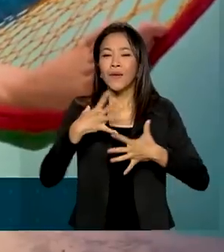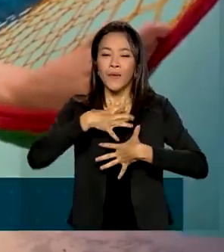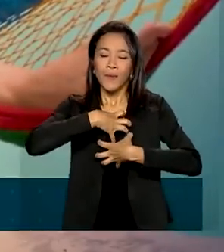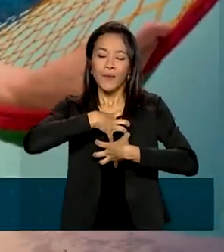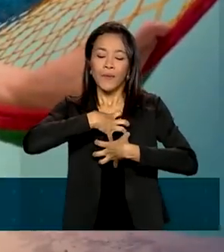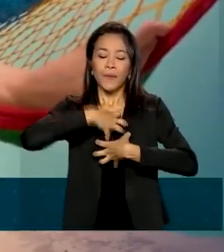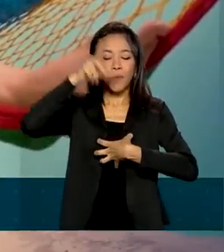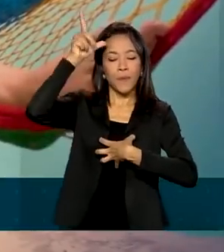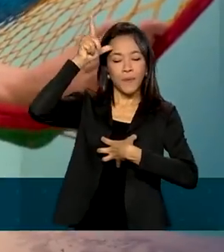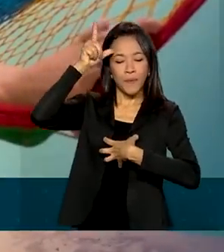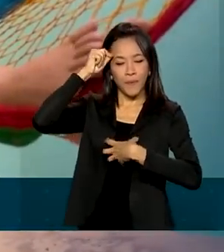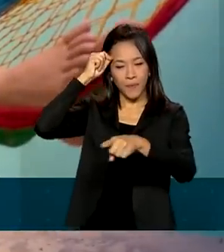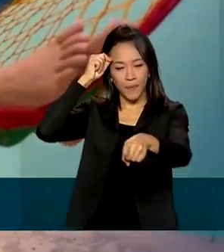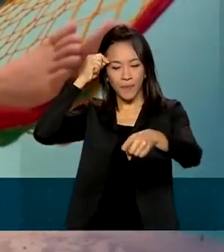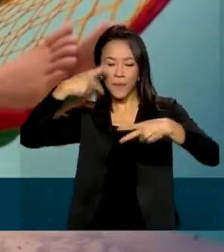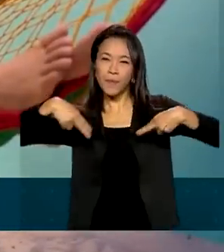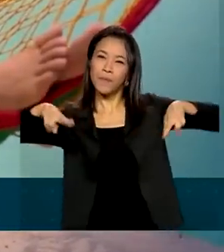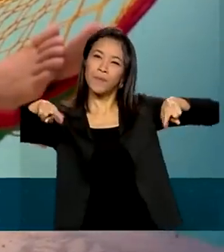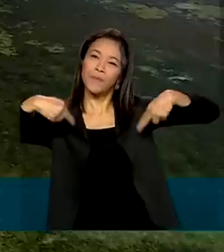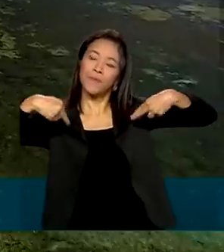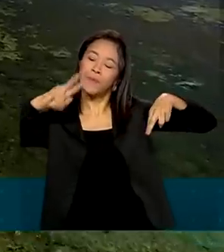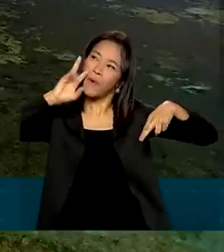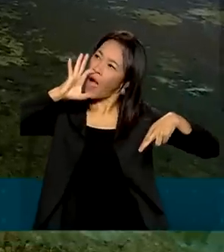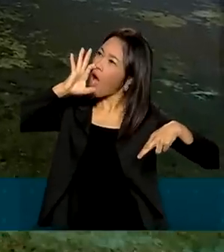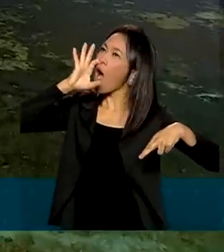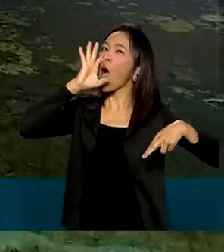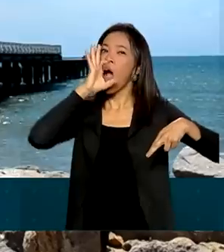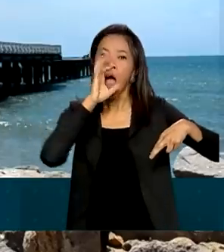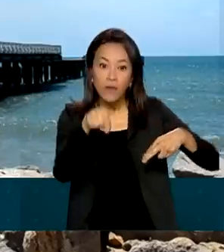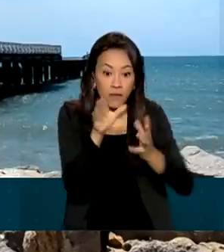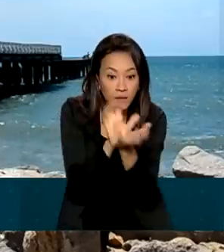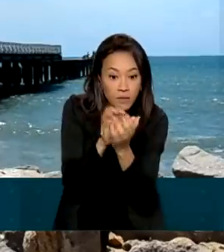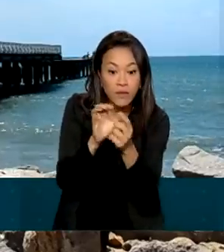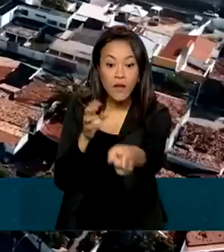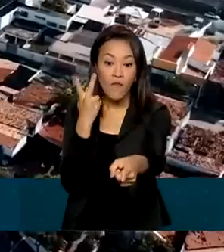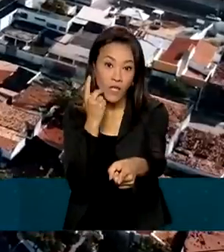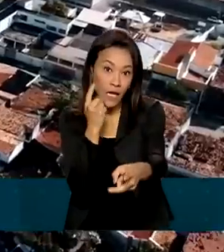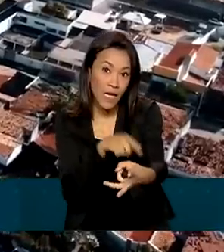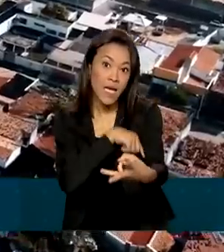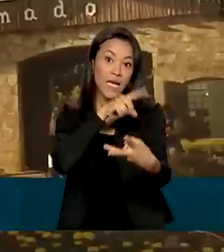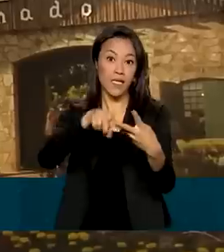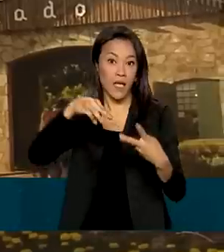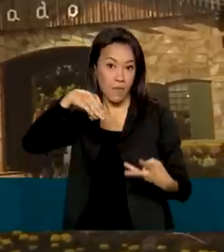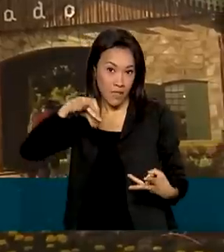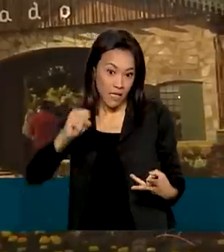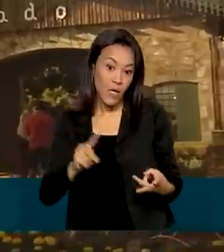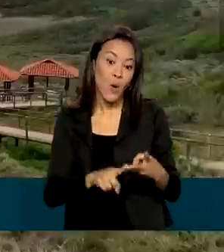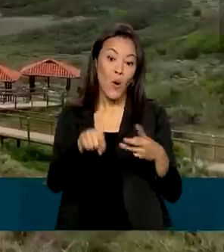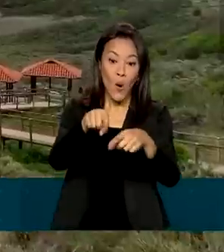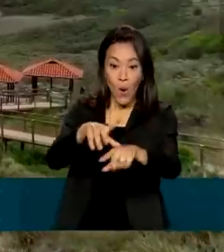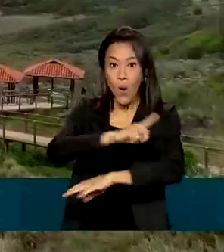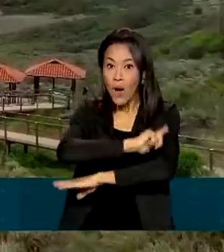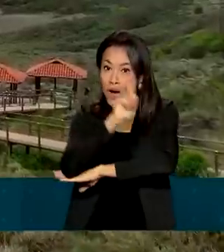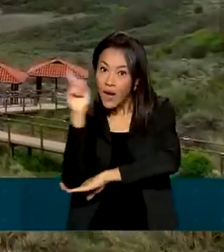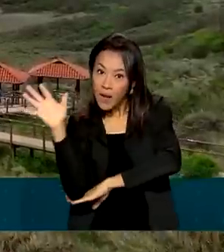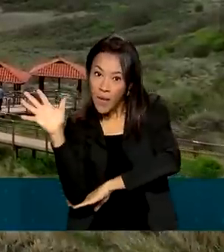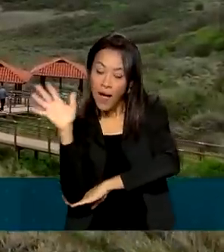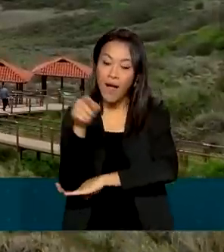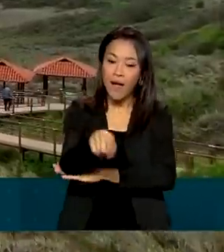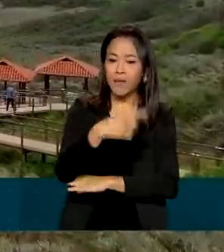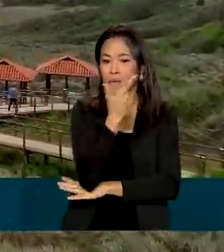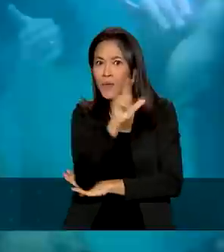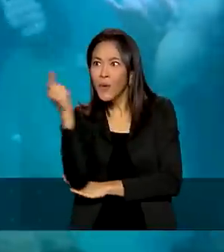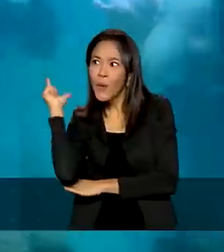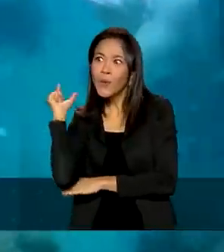curtir as férias com esta vista? Porto de Galinhas, Fortaleza, Maceió, Gramado, belezas que atraem